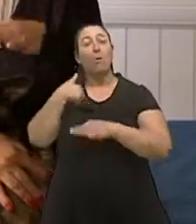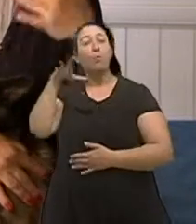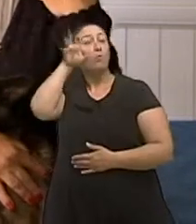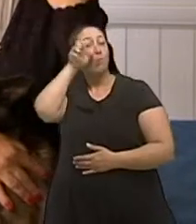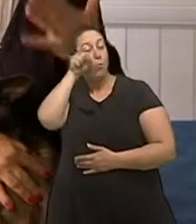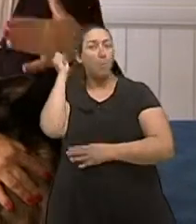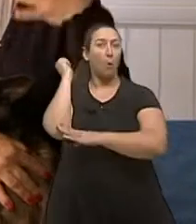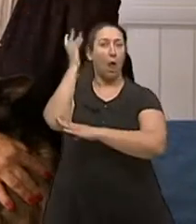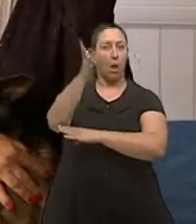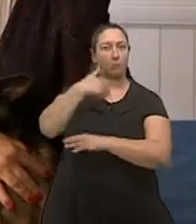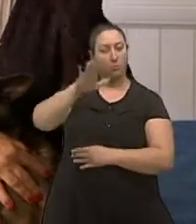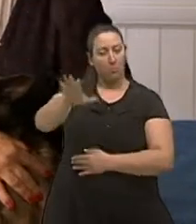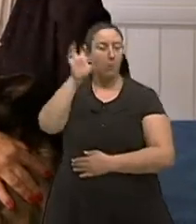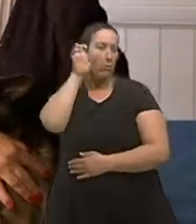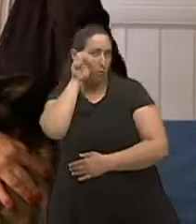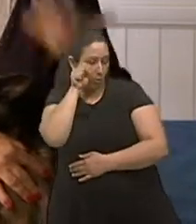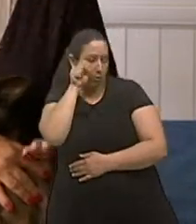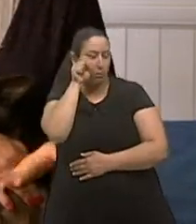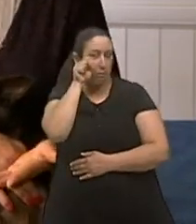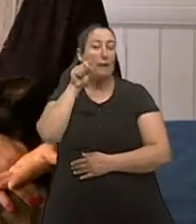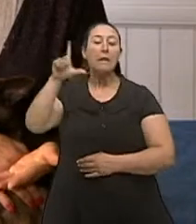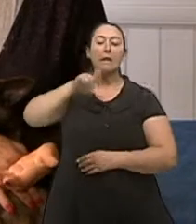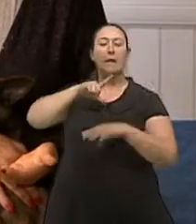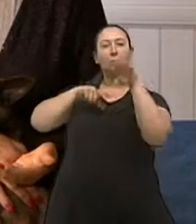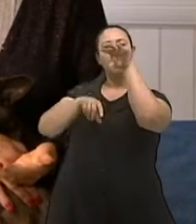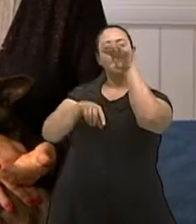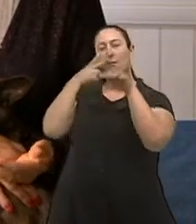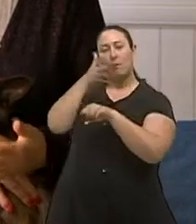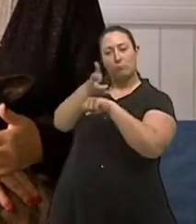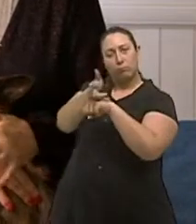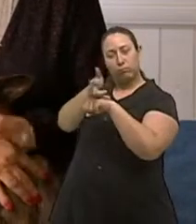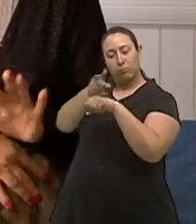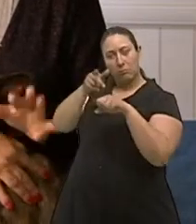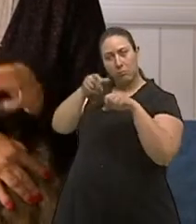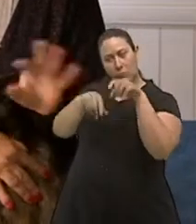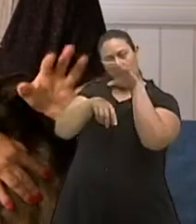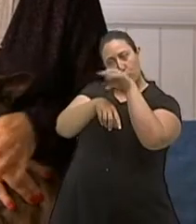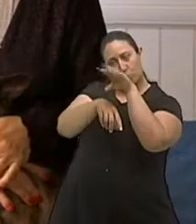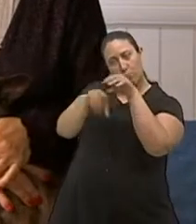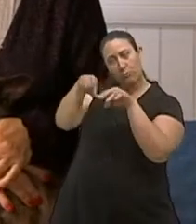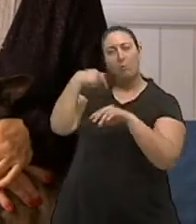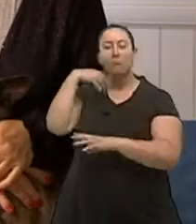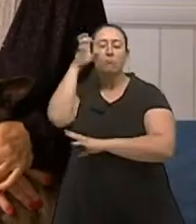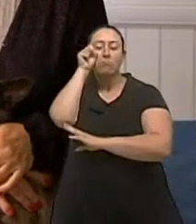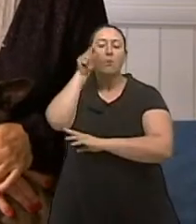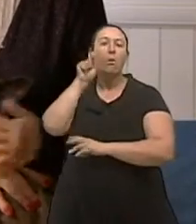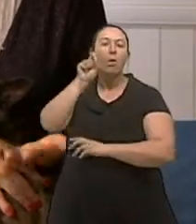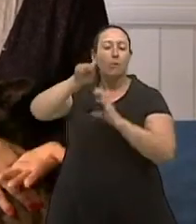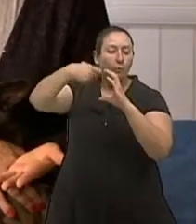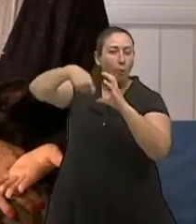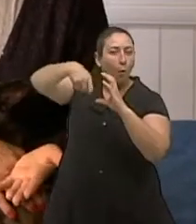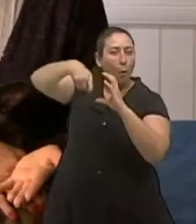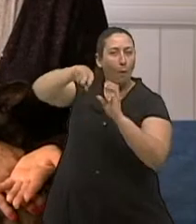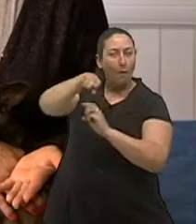tu, enfim, tu é monitorada durante toda a noite. É uma coisa super detalhada. E